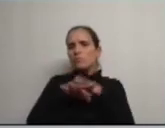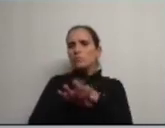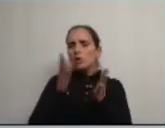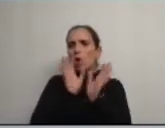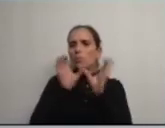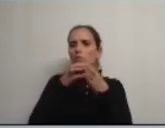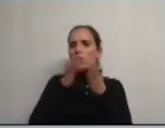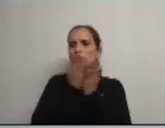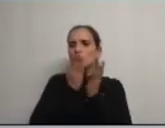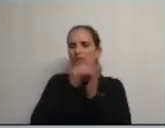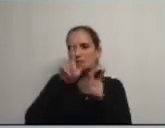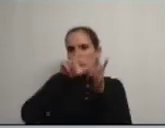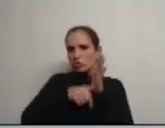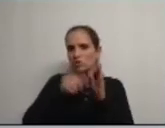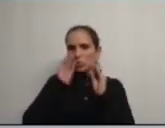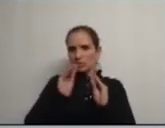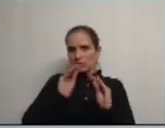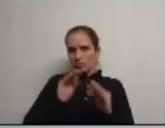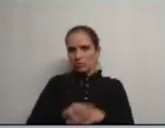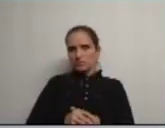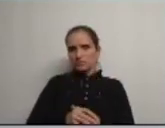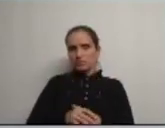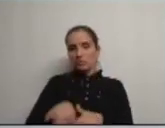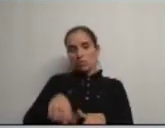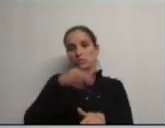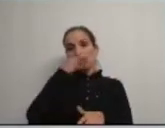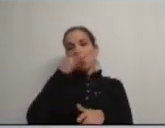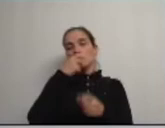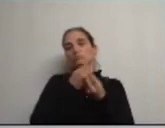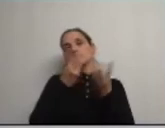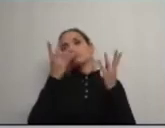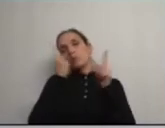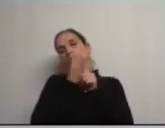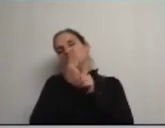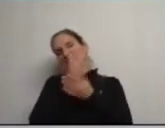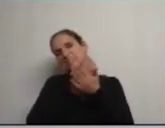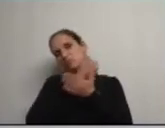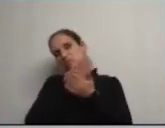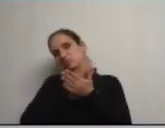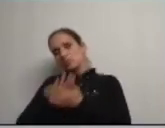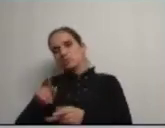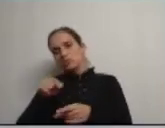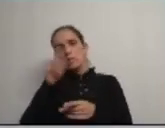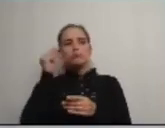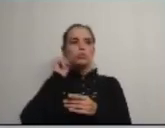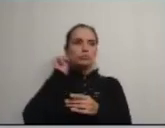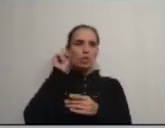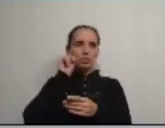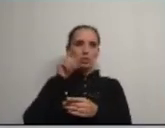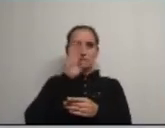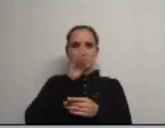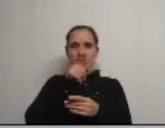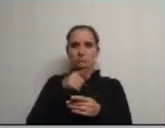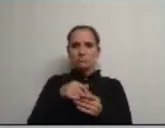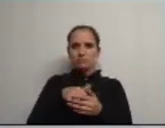escolar neste projeto educativo falamos hoje muito de muitas situações mas isto é fundamental ser